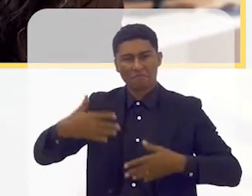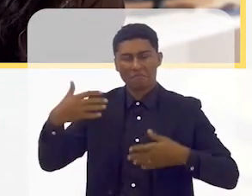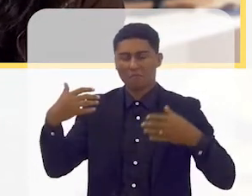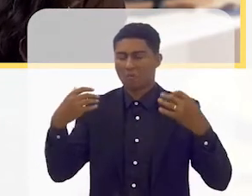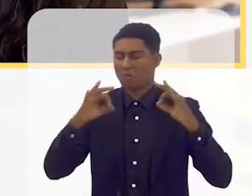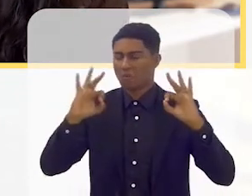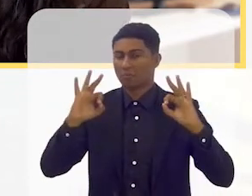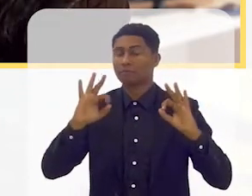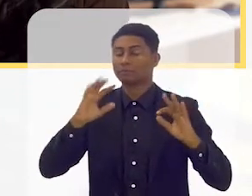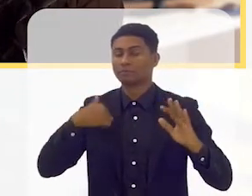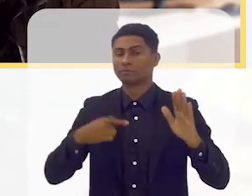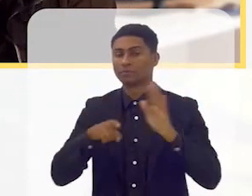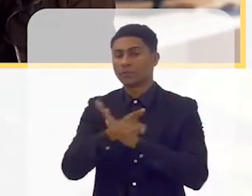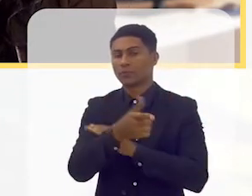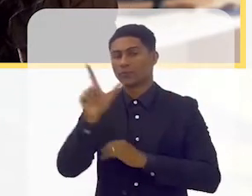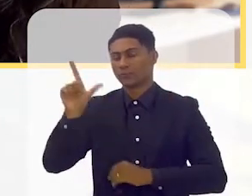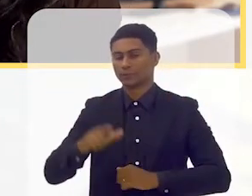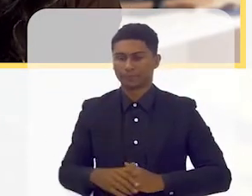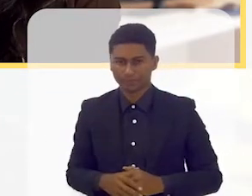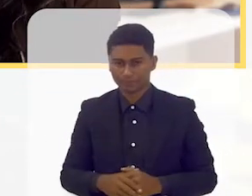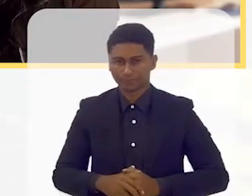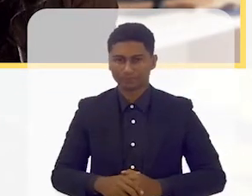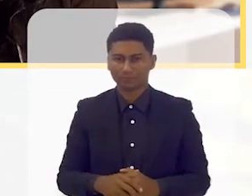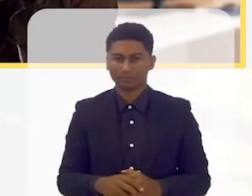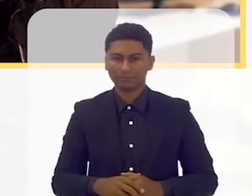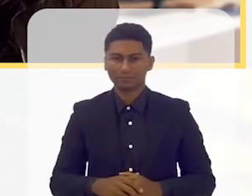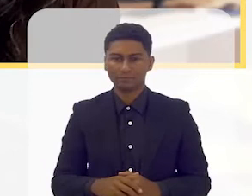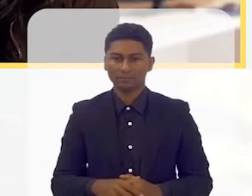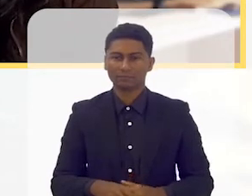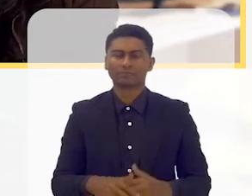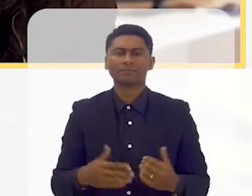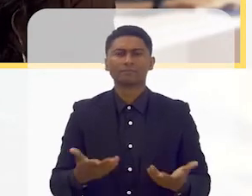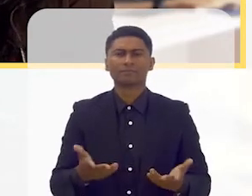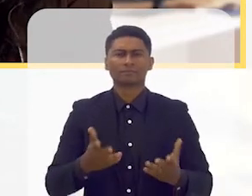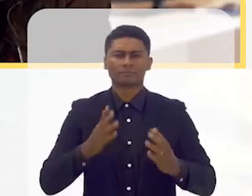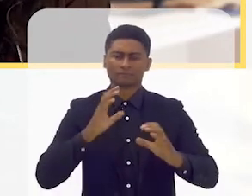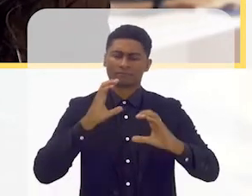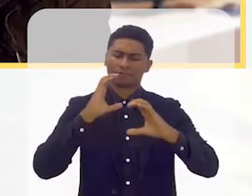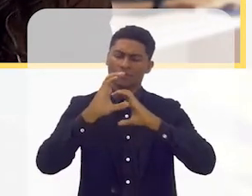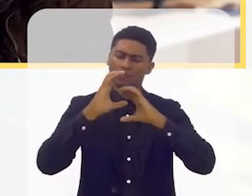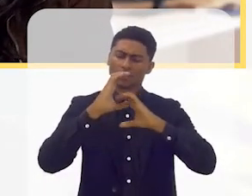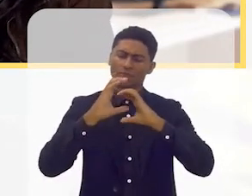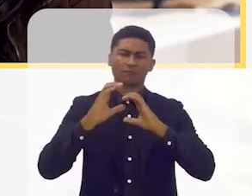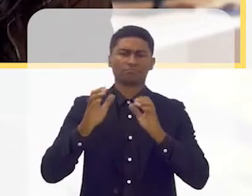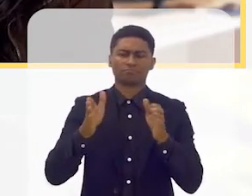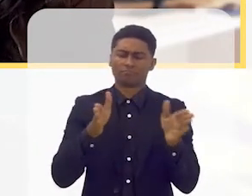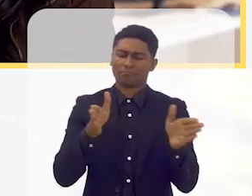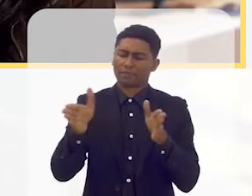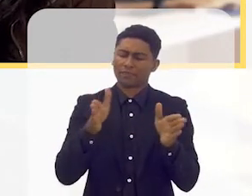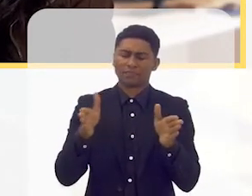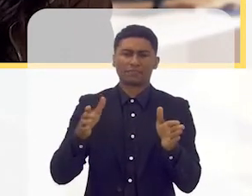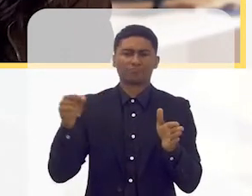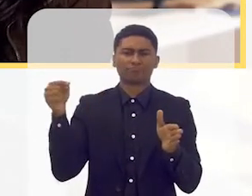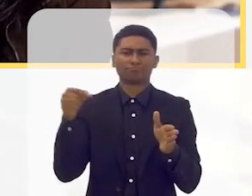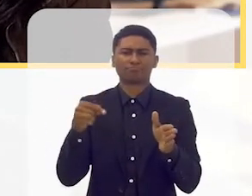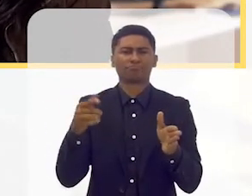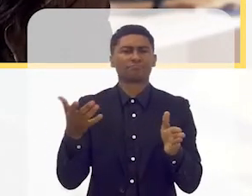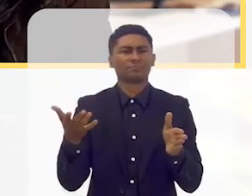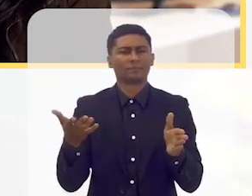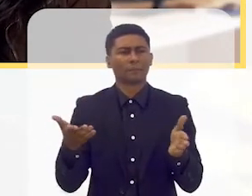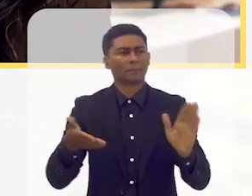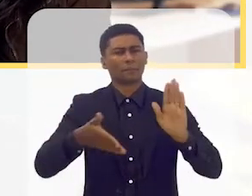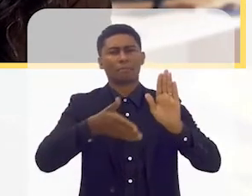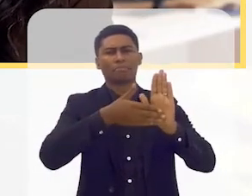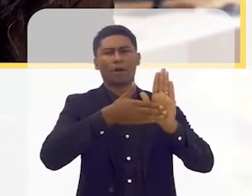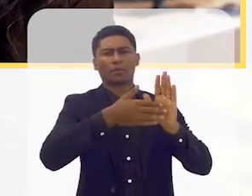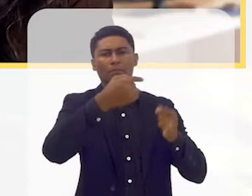disso. Mas eu tenho outra pergunta nesse sentido. De que forma a comunicação acessível está presente hoje